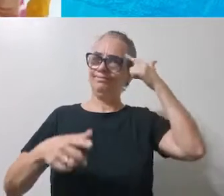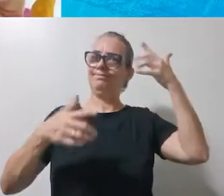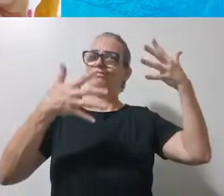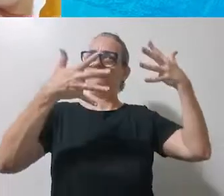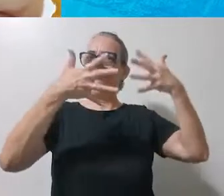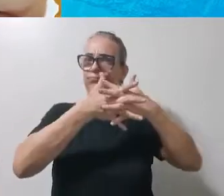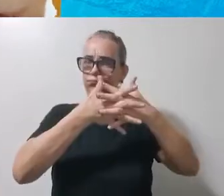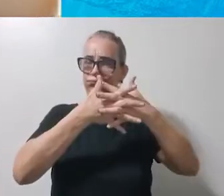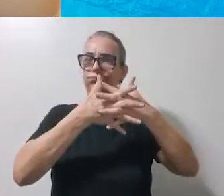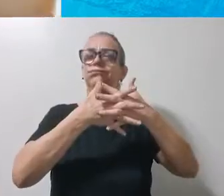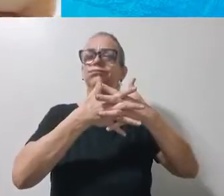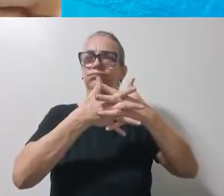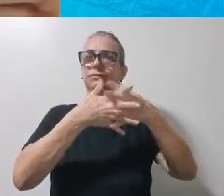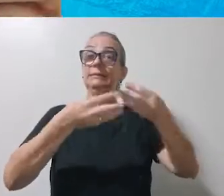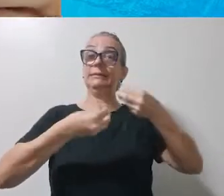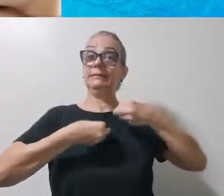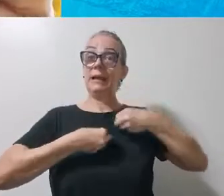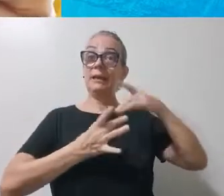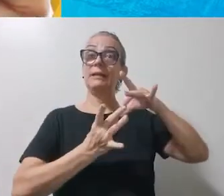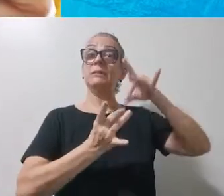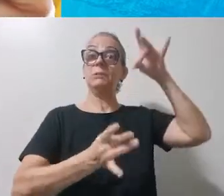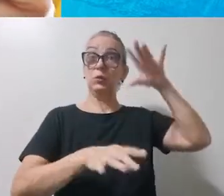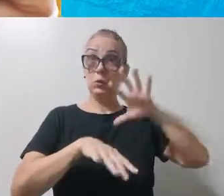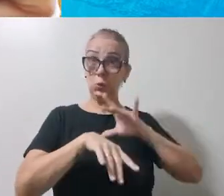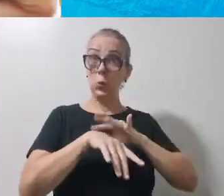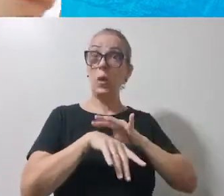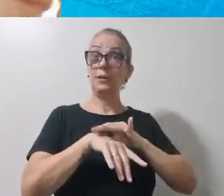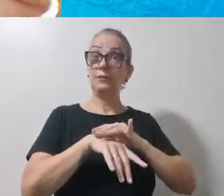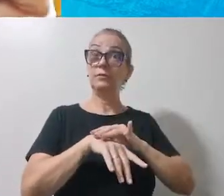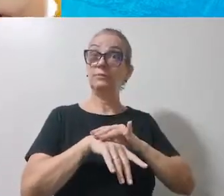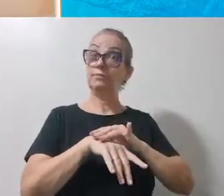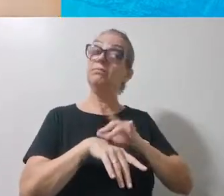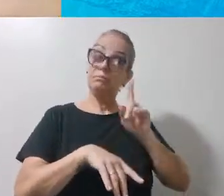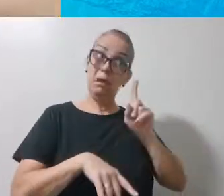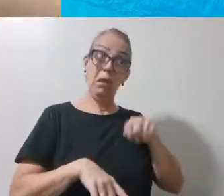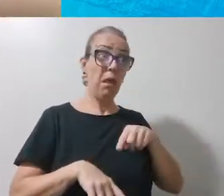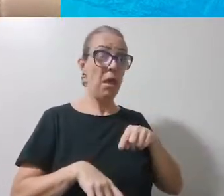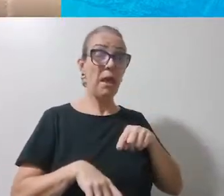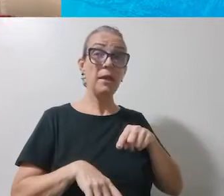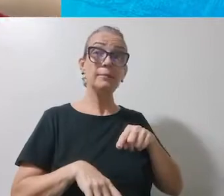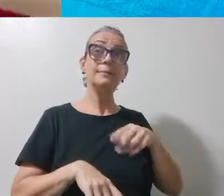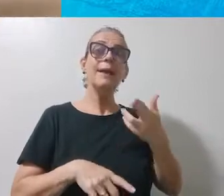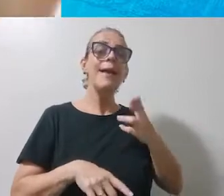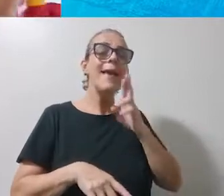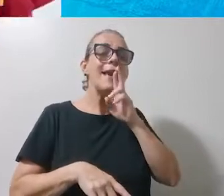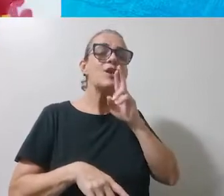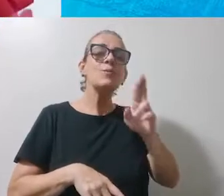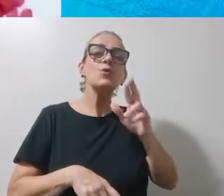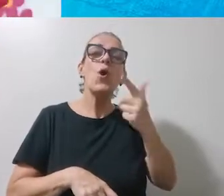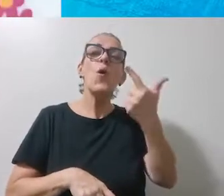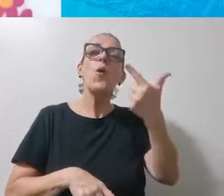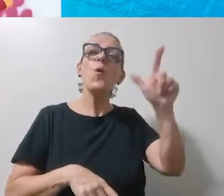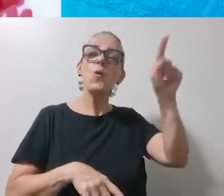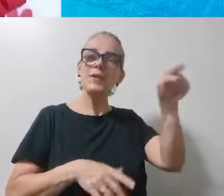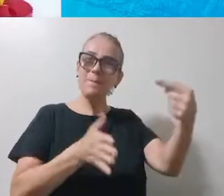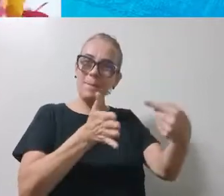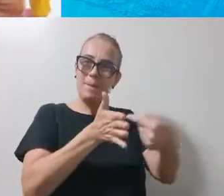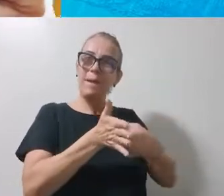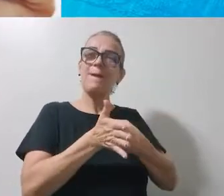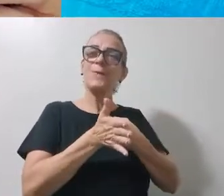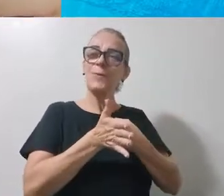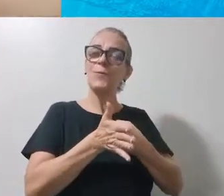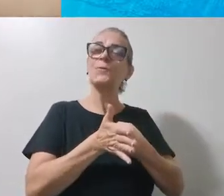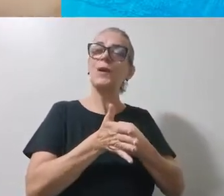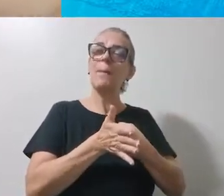deixando o nosso espírito doente até. É, e respondendo a sua outra pergunta, para